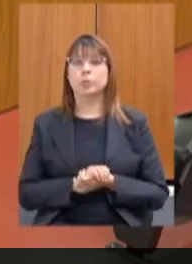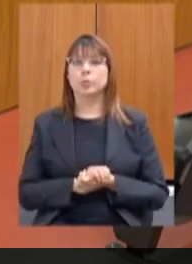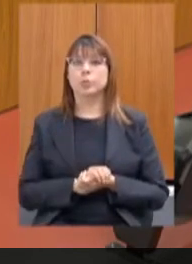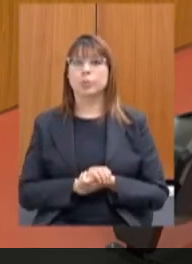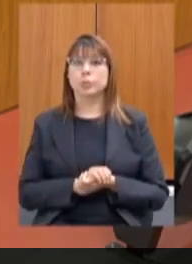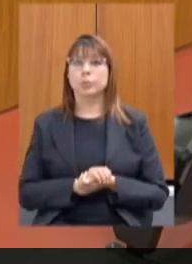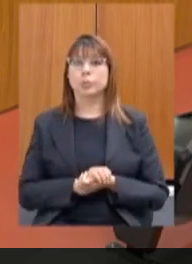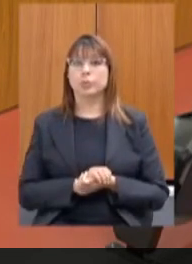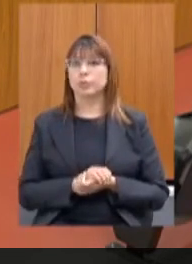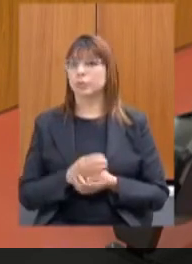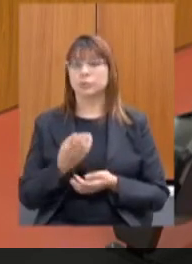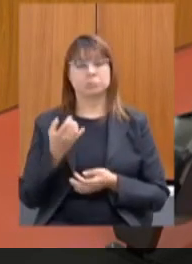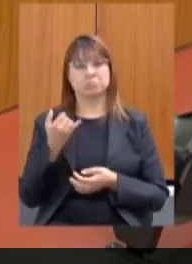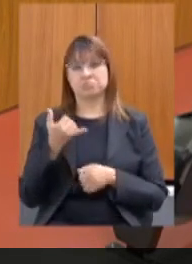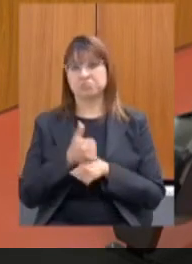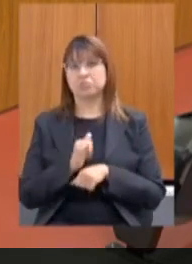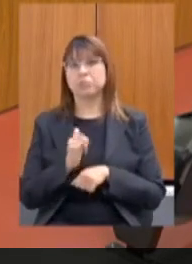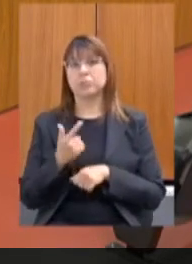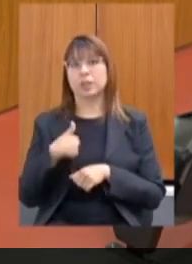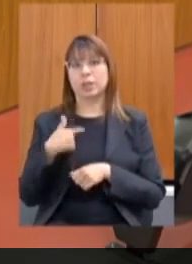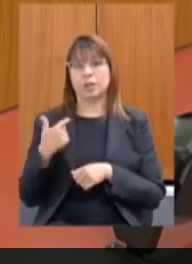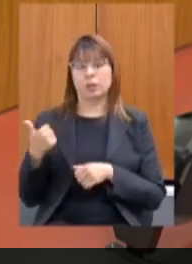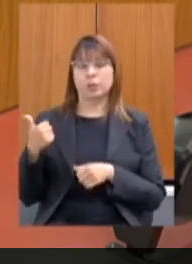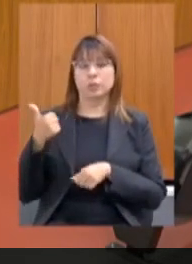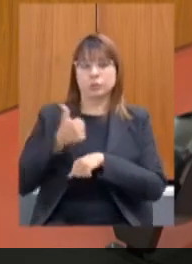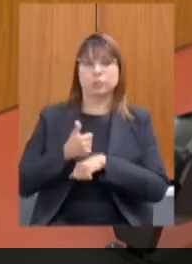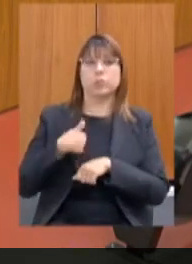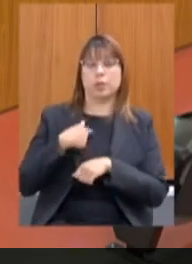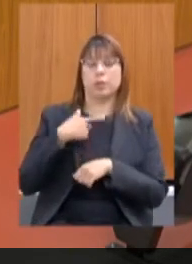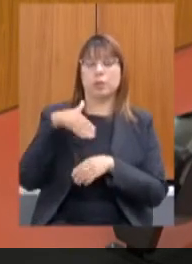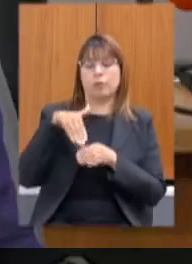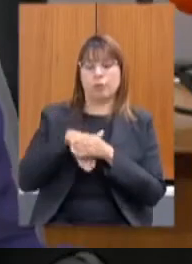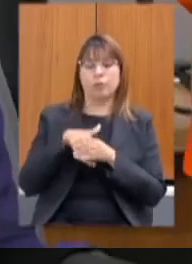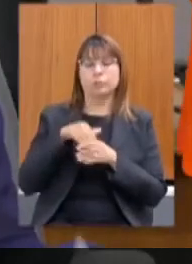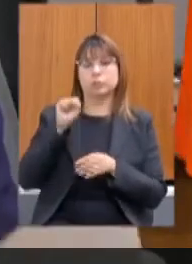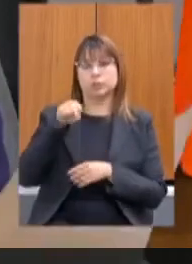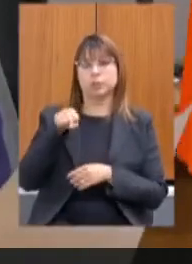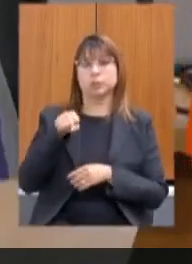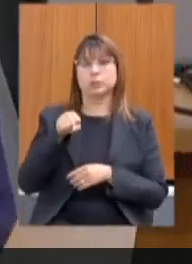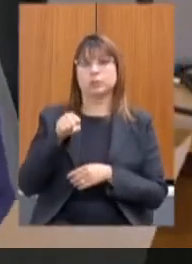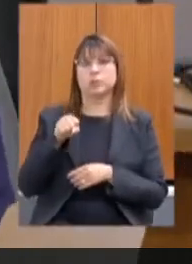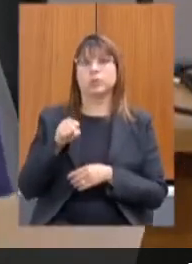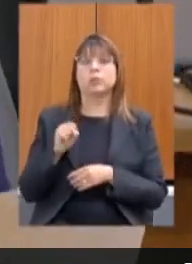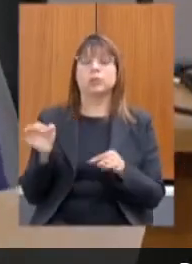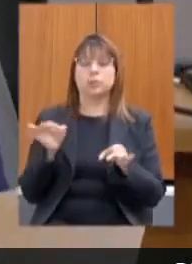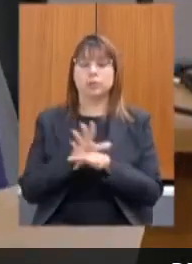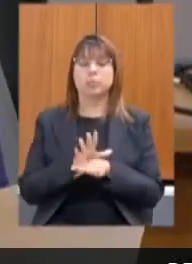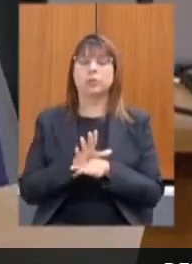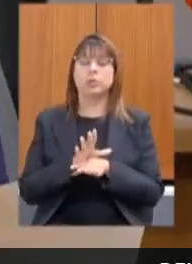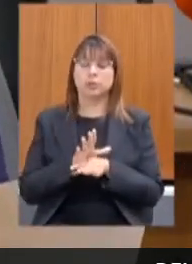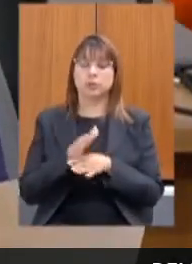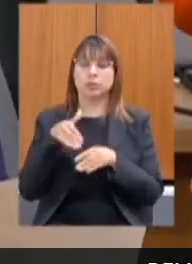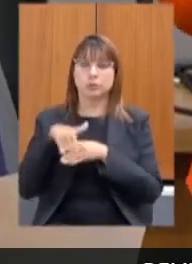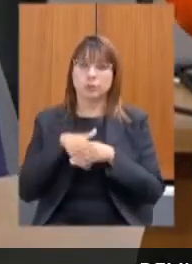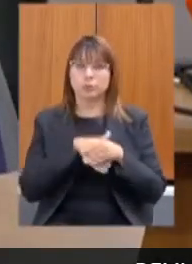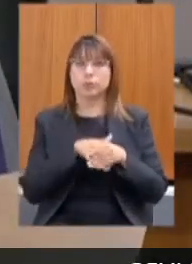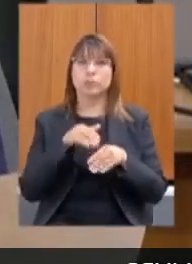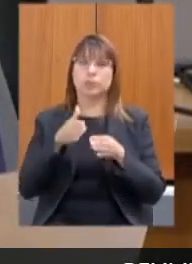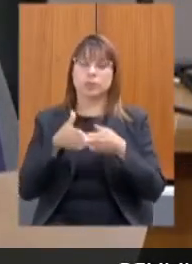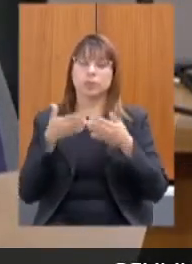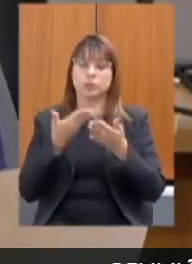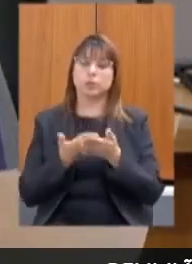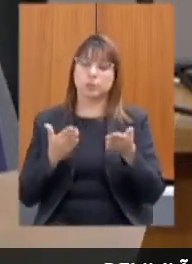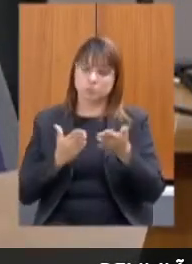Na ausência do deputado Celinho, sou sua suplente, eu voto sim aos requerimentos. Votação concluída, deputada. Requerimentos